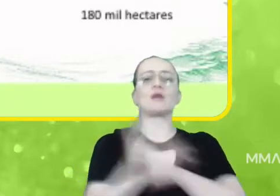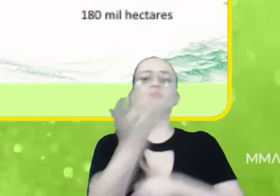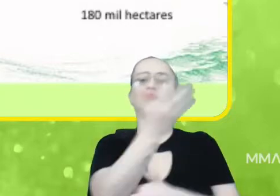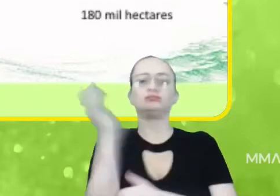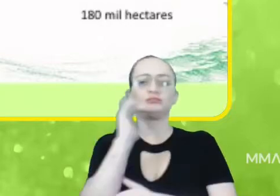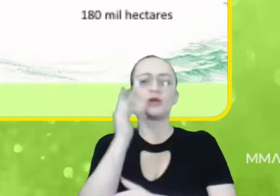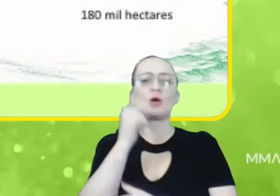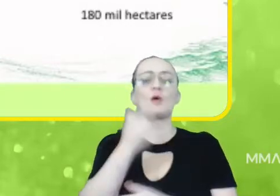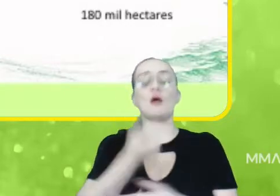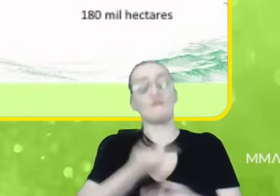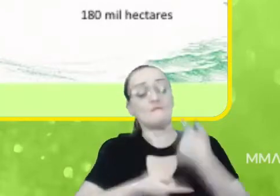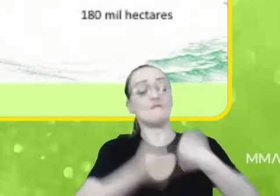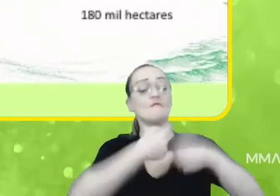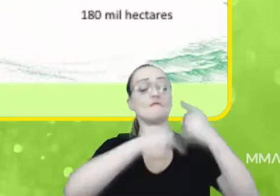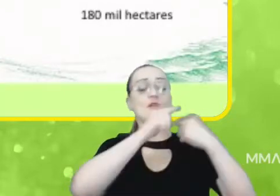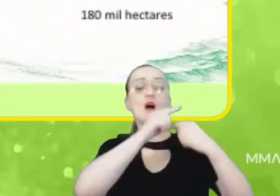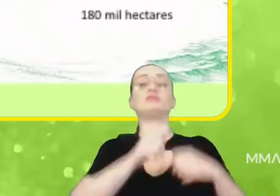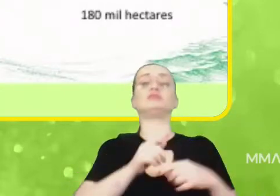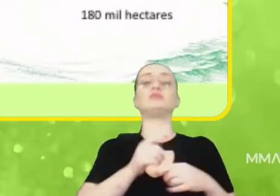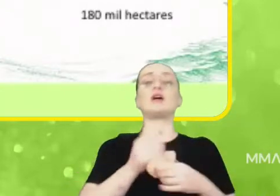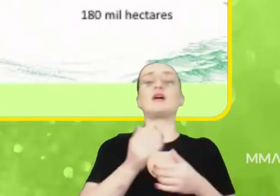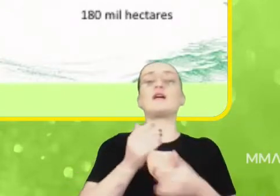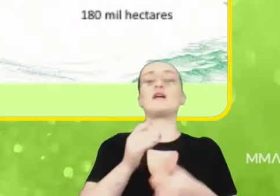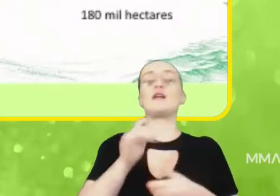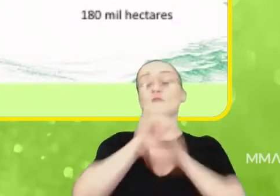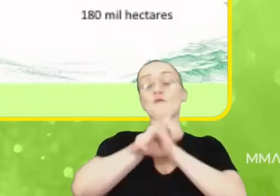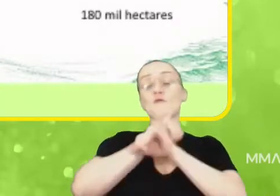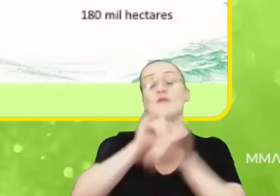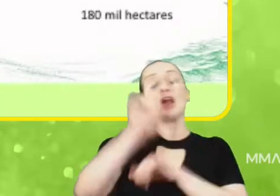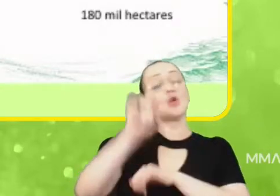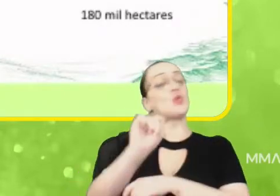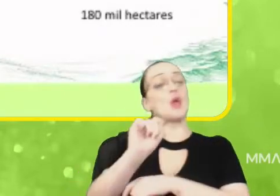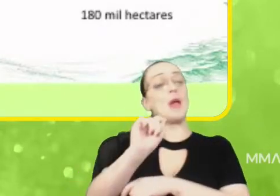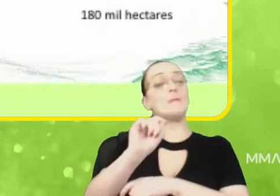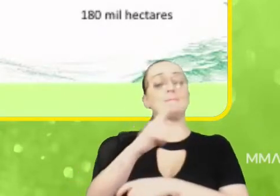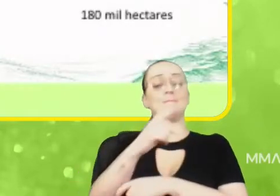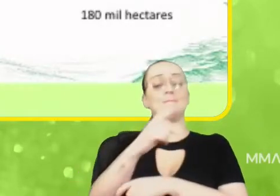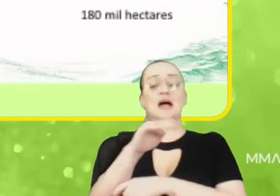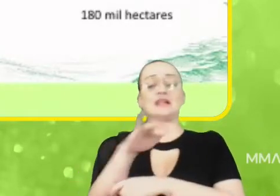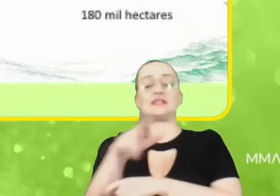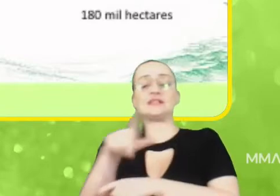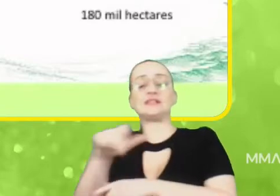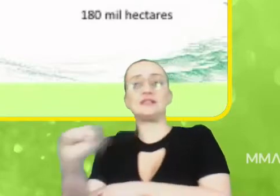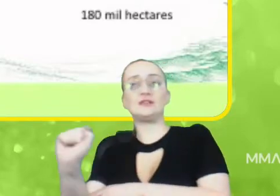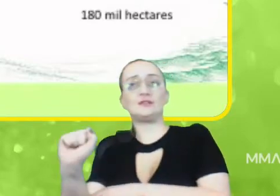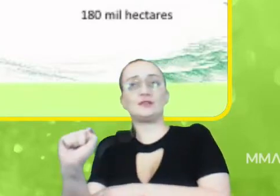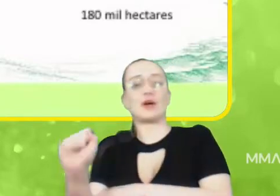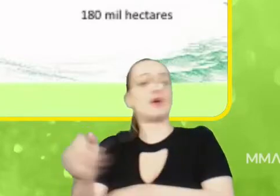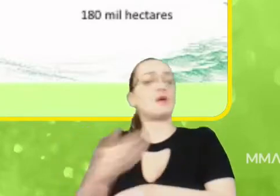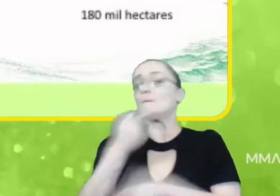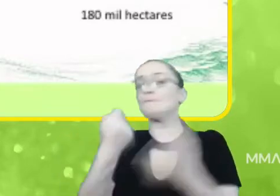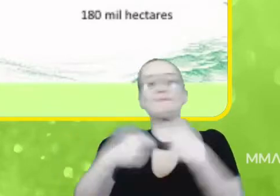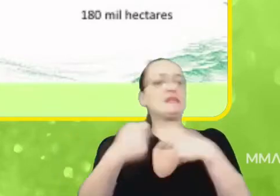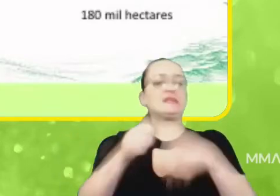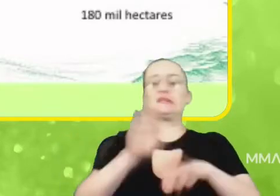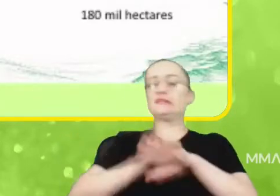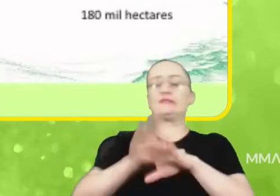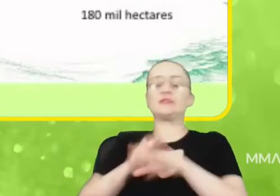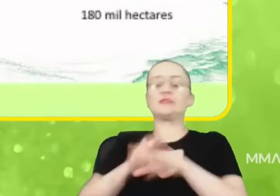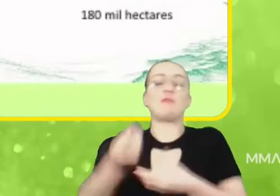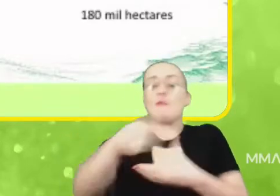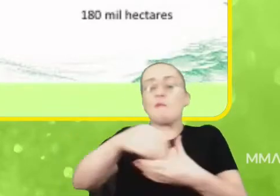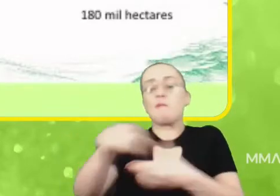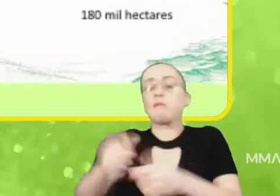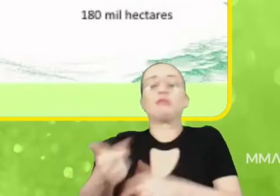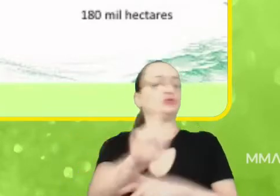recuperação, ela é quase que a gente chama de recuperação passiva. Você não precisa, muitas vezes, precisa fazer nenhum replantio, não